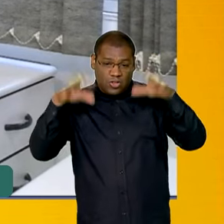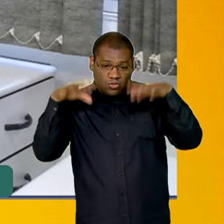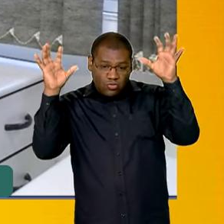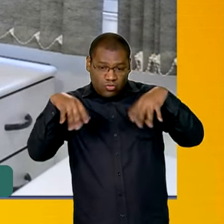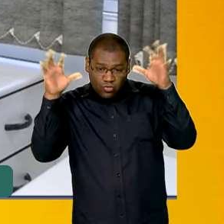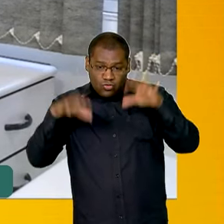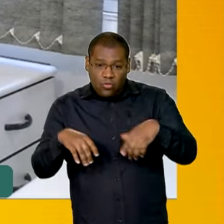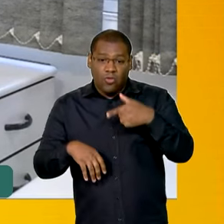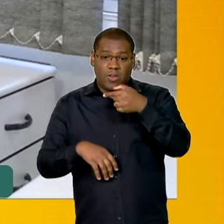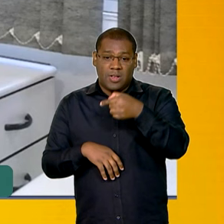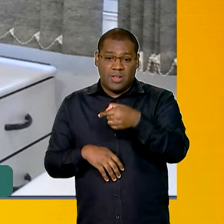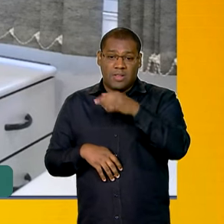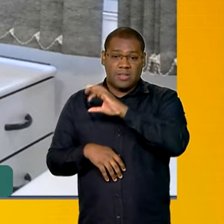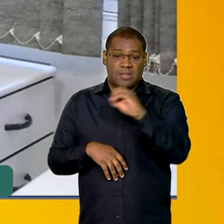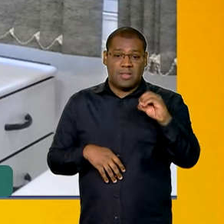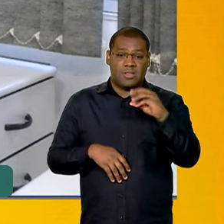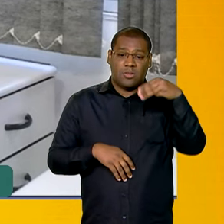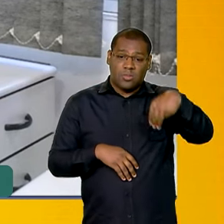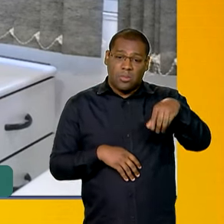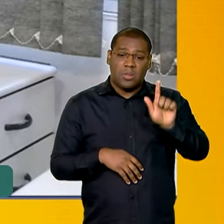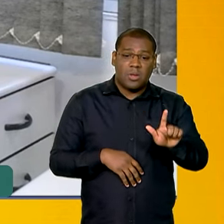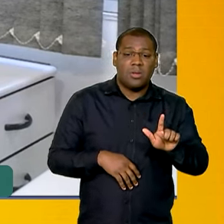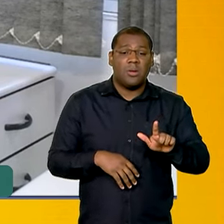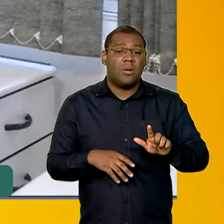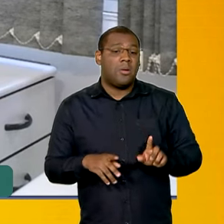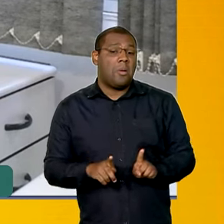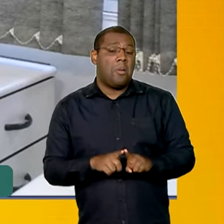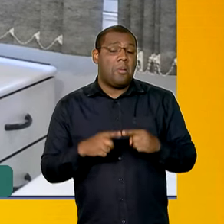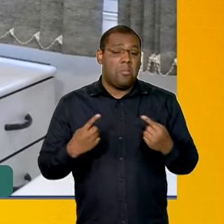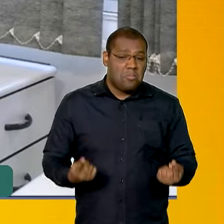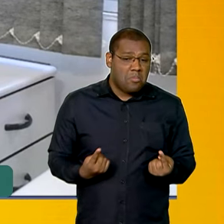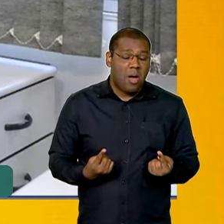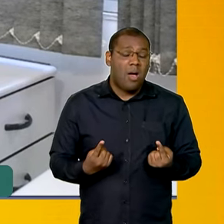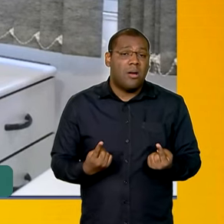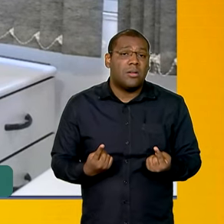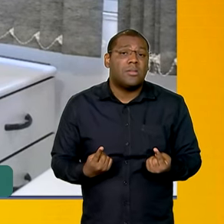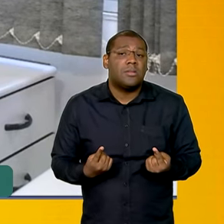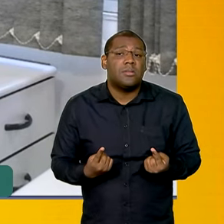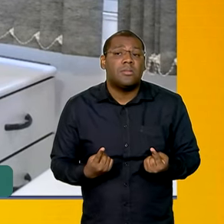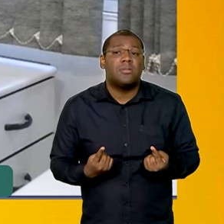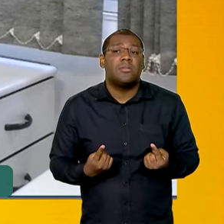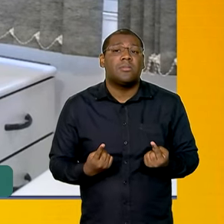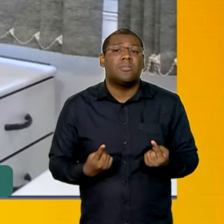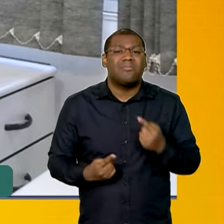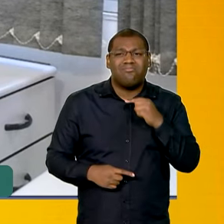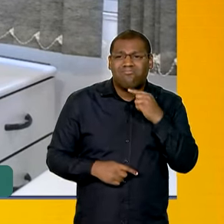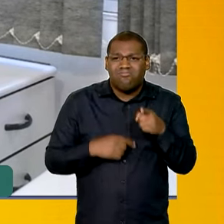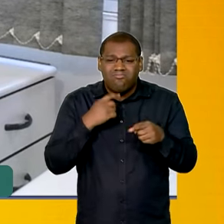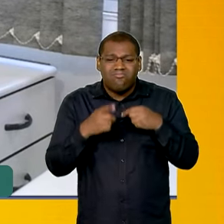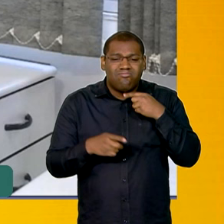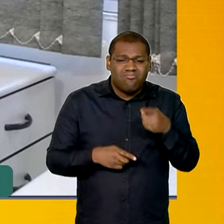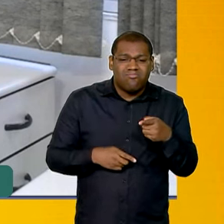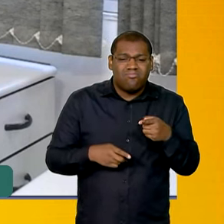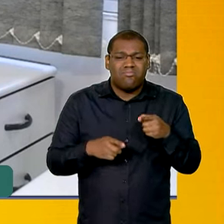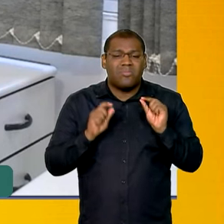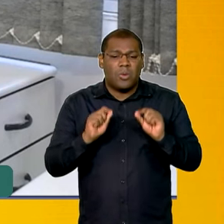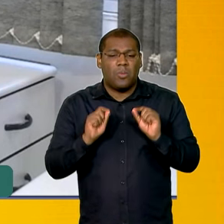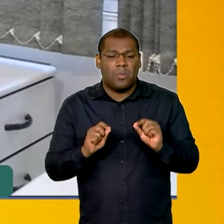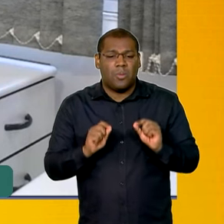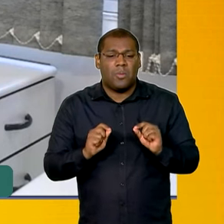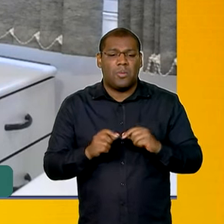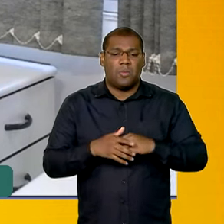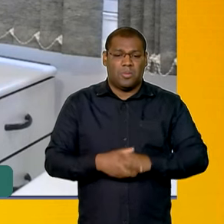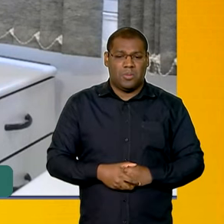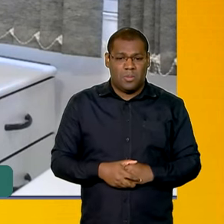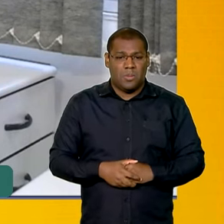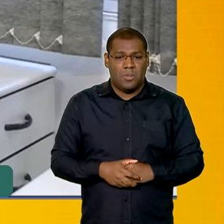monitoramento. O que a gente ainda não consegue afirmar de forma concisa, que vai precisar ser mais detalhado, é que se esses